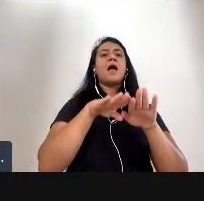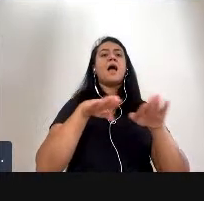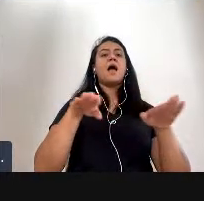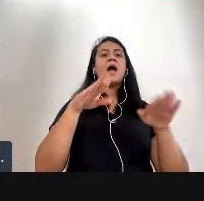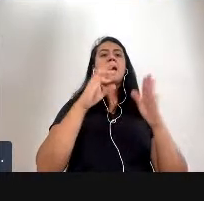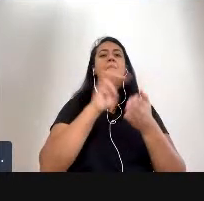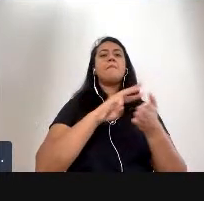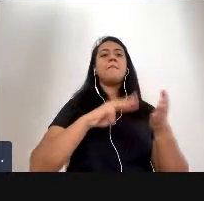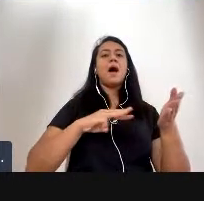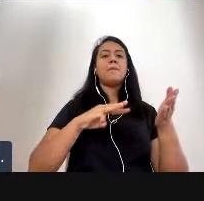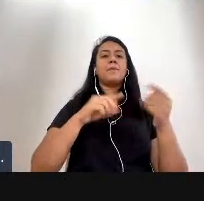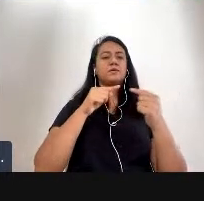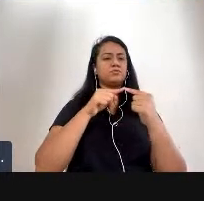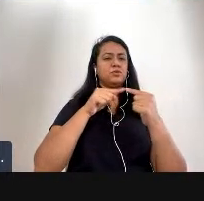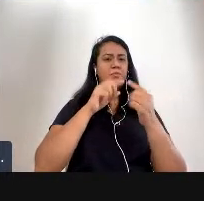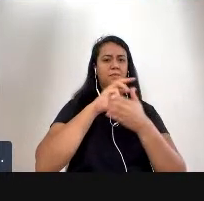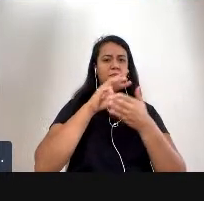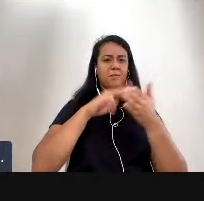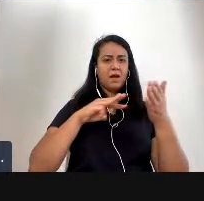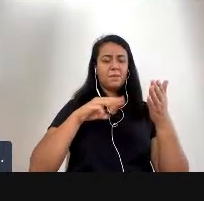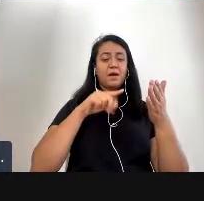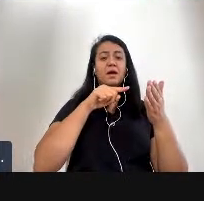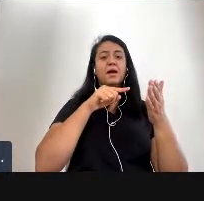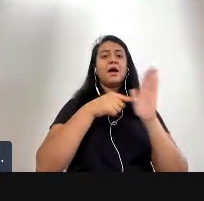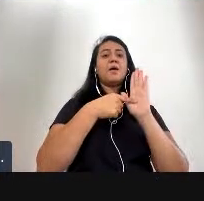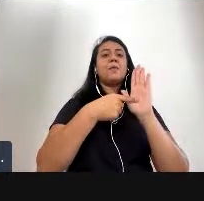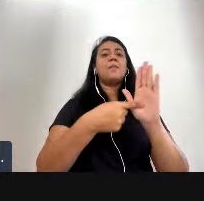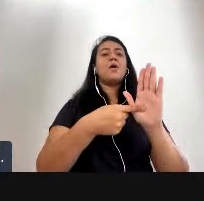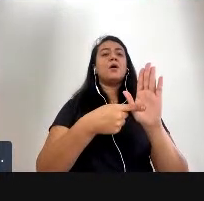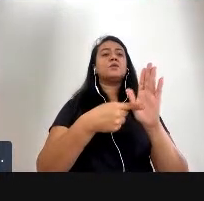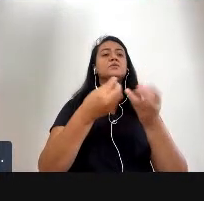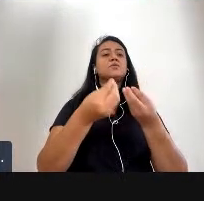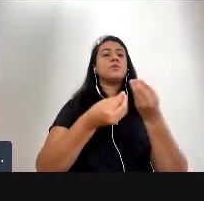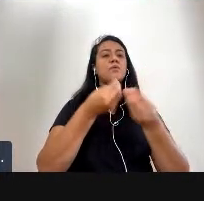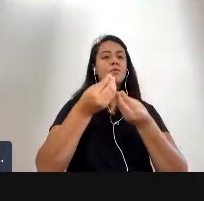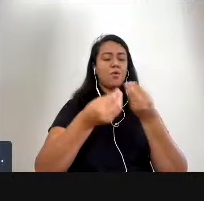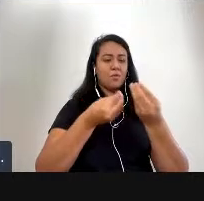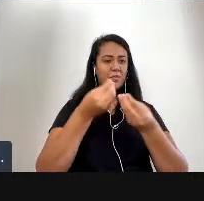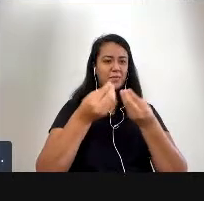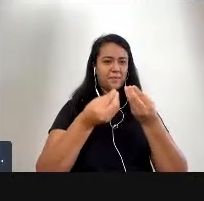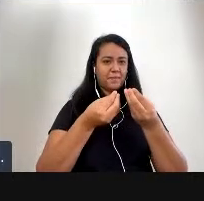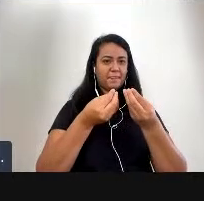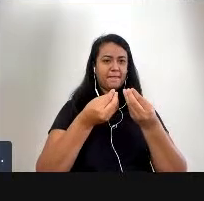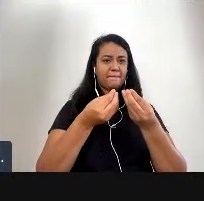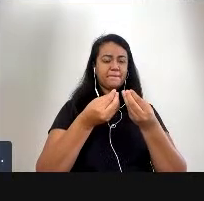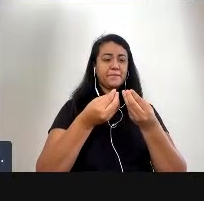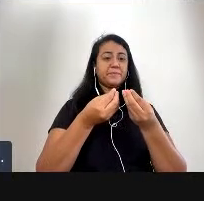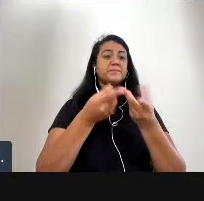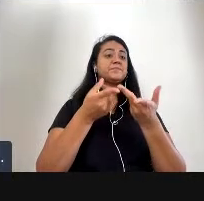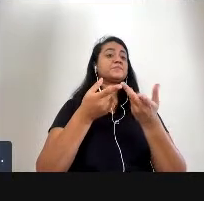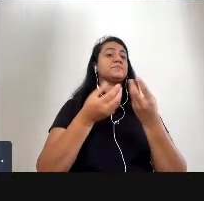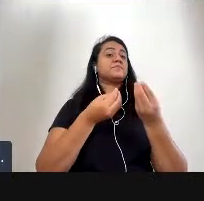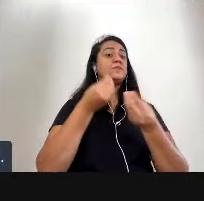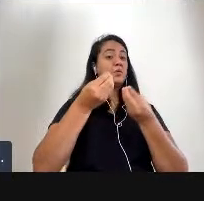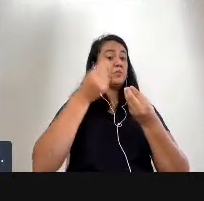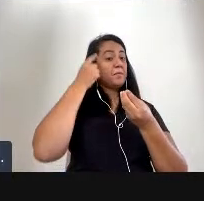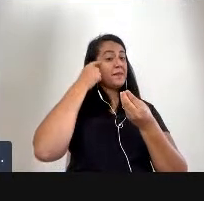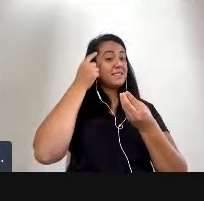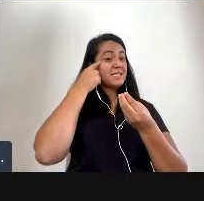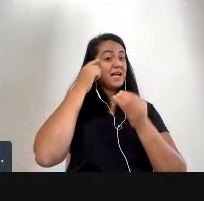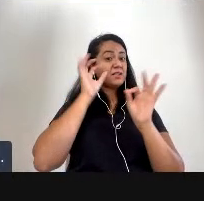muito bem a questão da essa exposição foi montada foi pensada